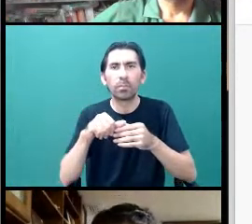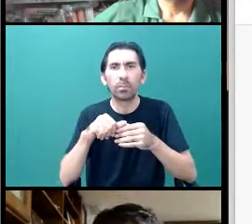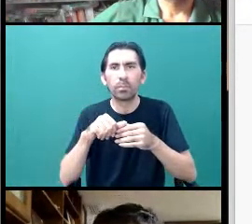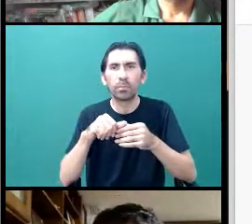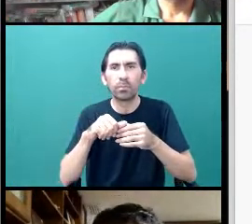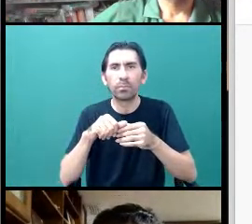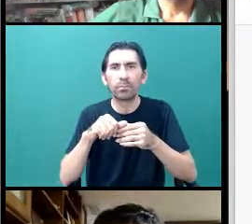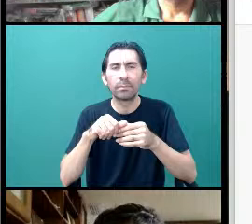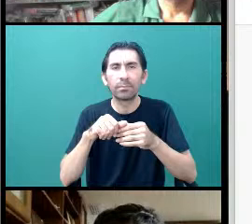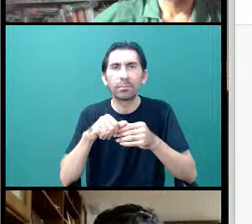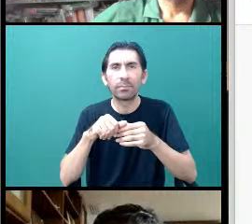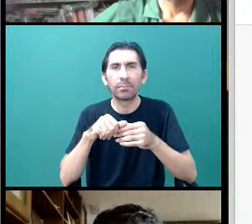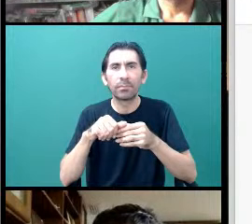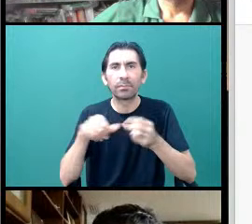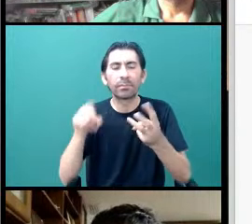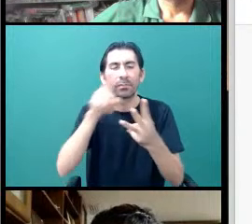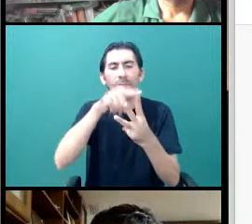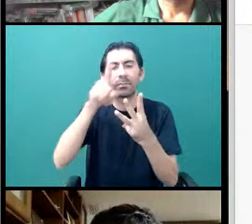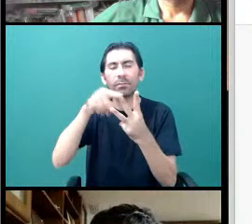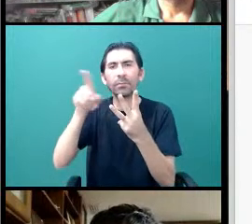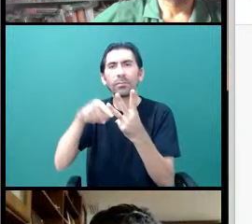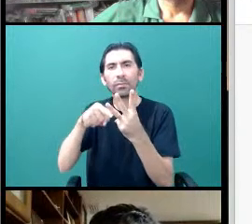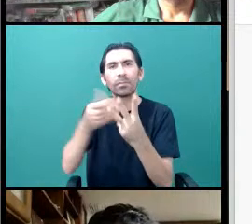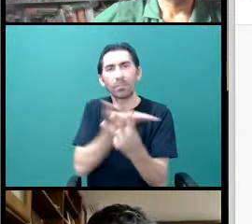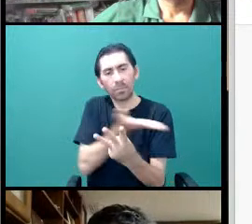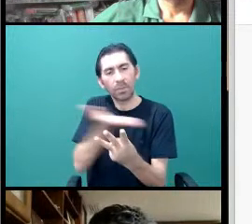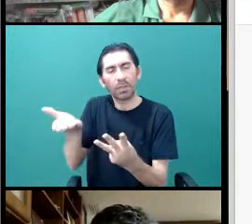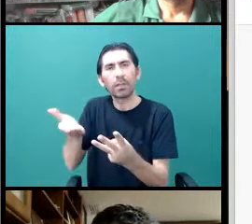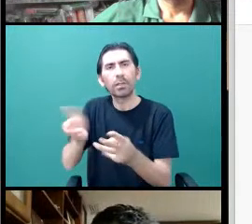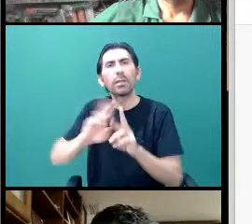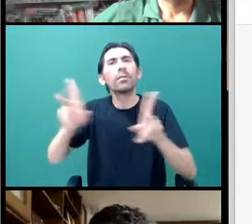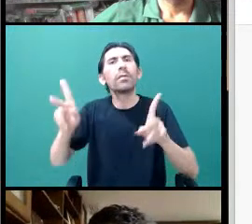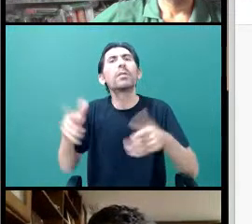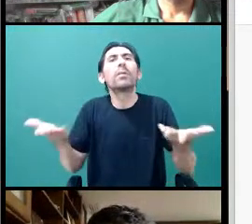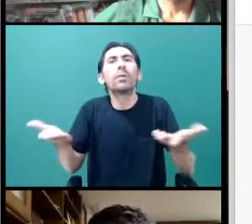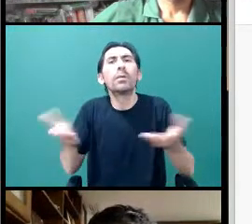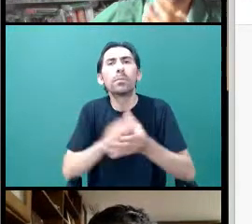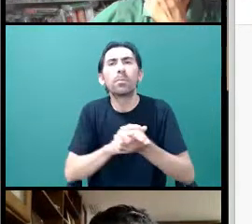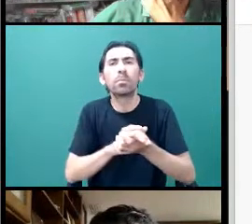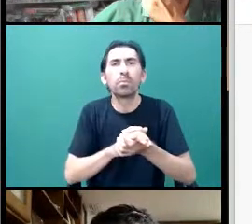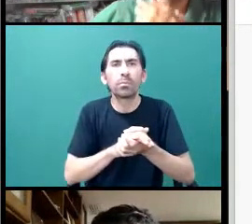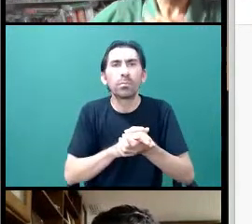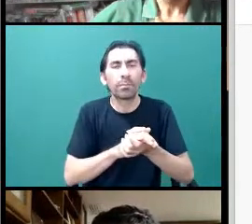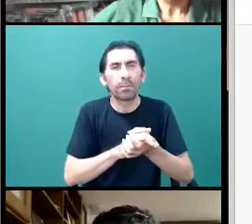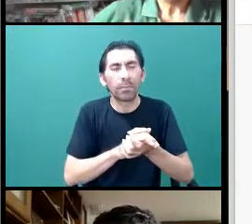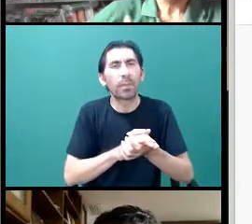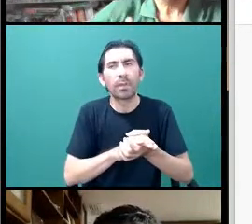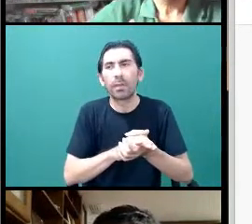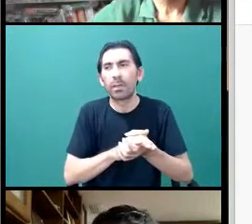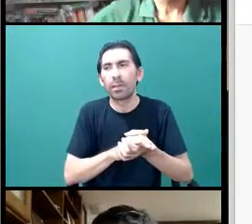Qual a diferença de astronomia, astrofísica e cosmologia? Então, vamos lá.